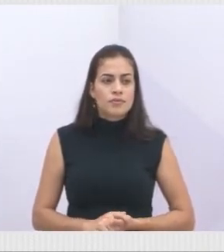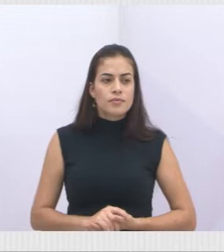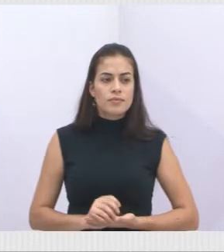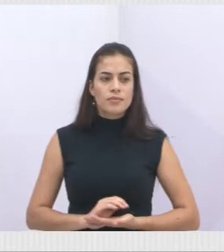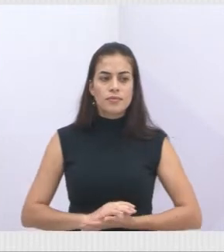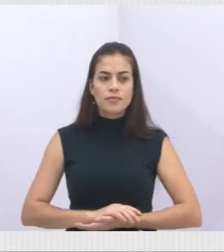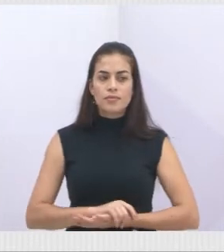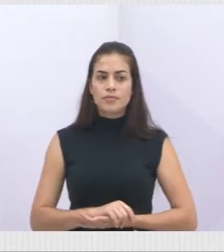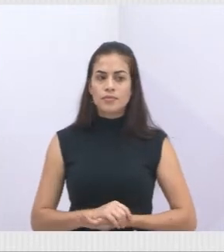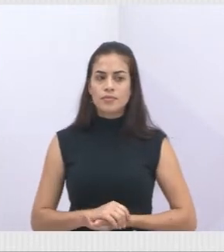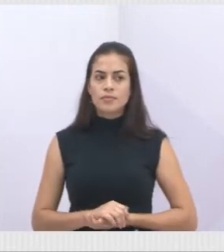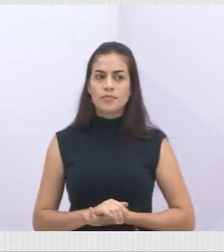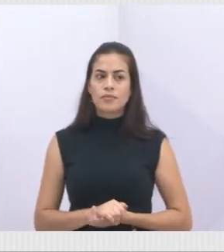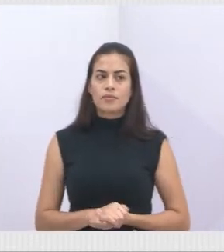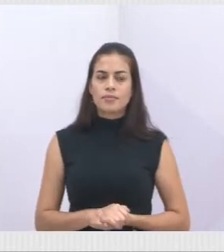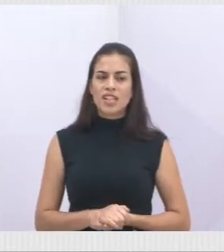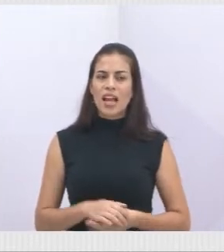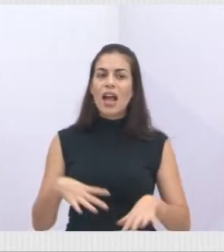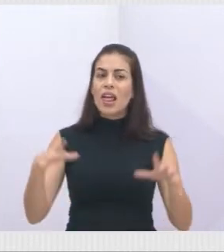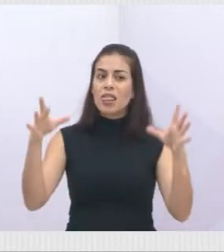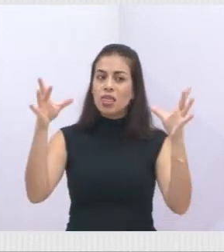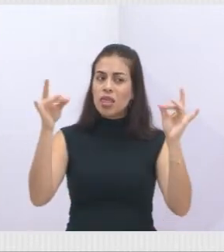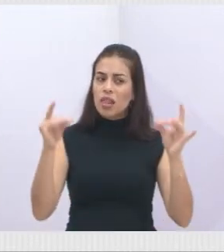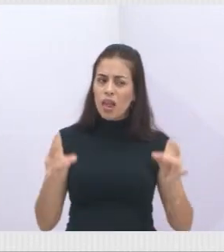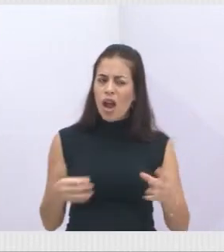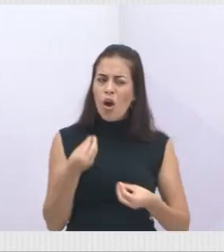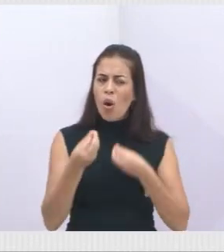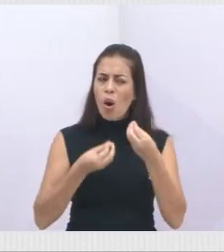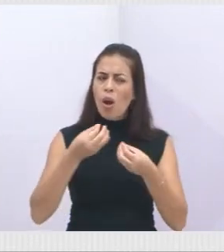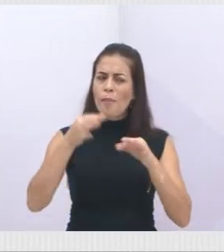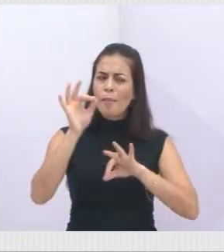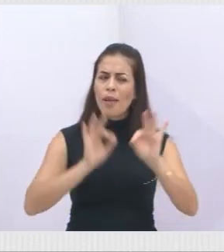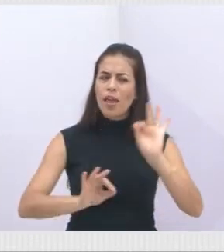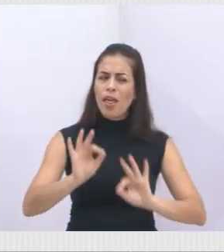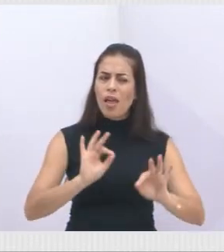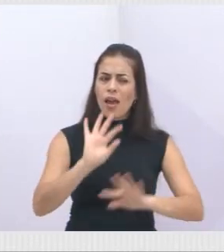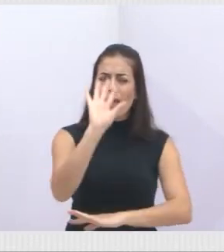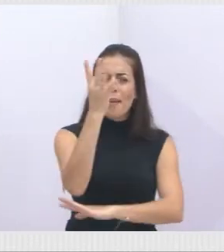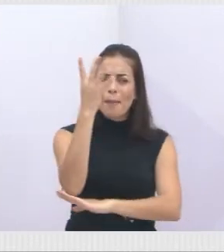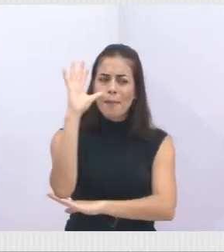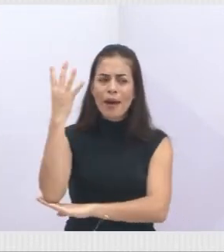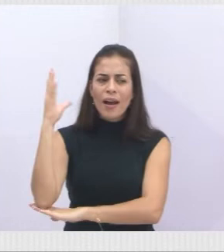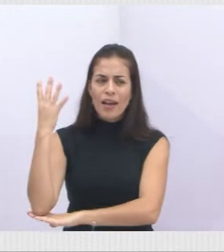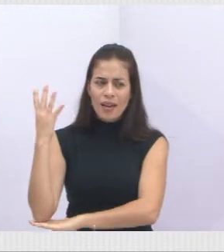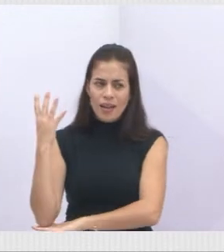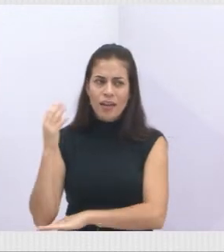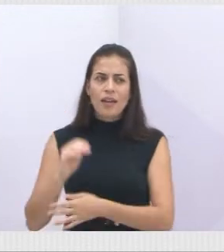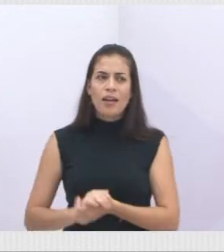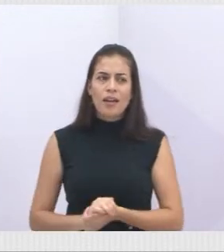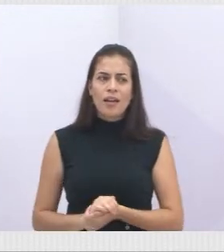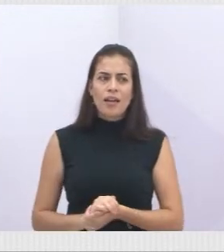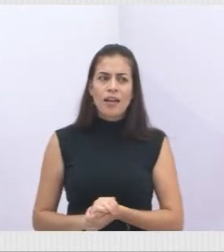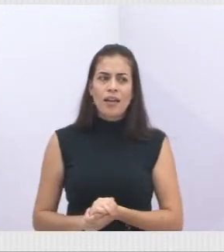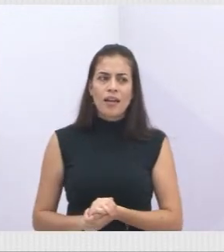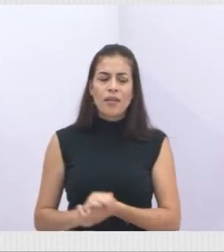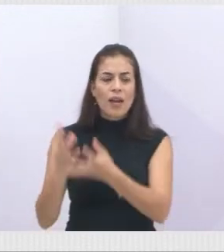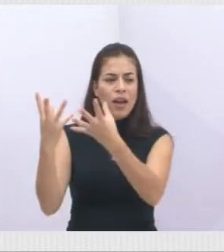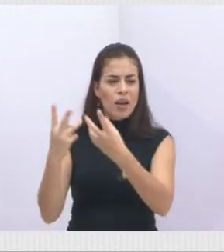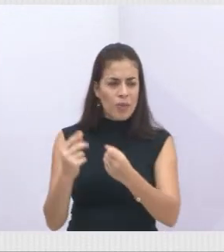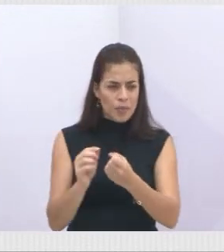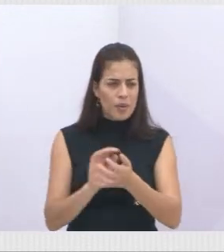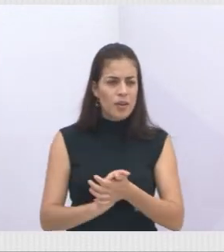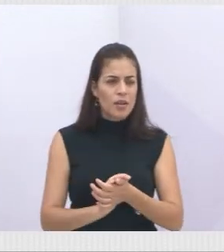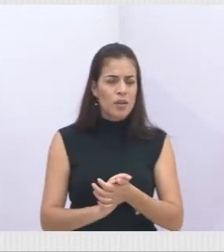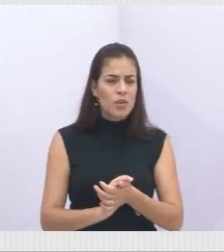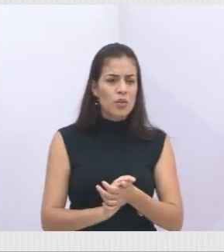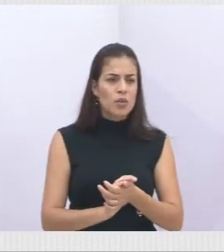Aí, é um detalhe de como foi feito o planejamento da paisagem, né? Foram colhidos dados de uso do solo,